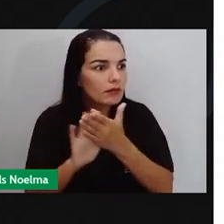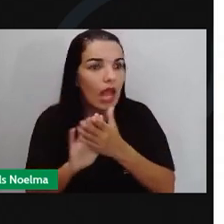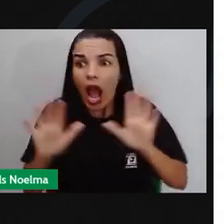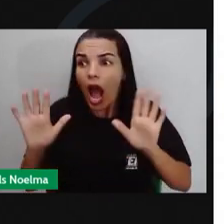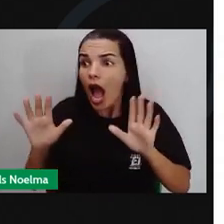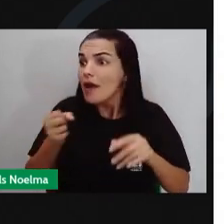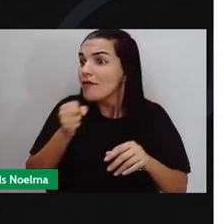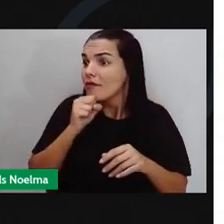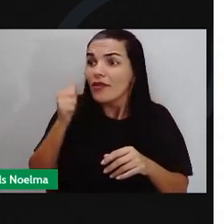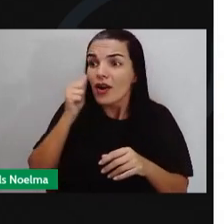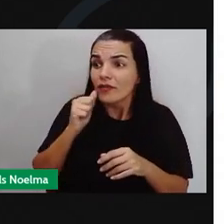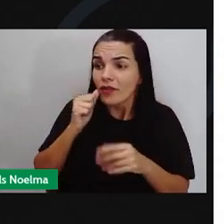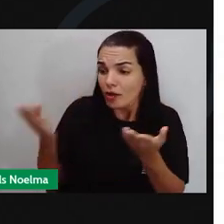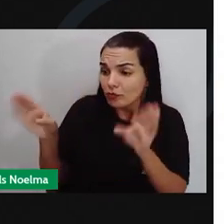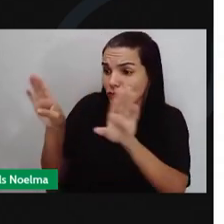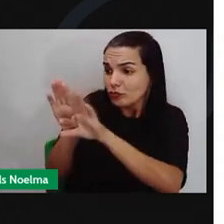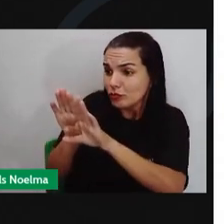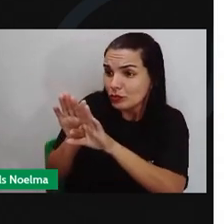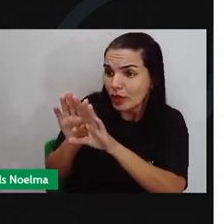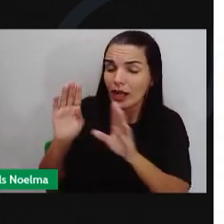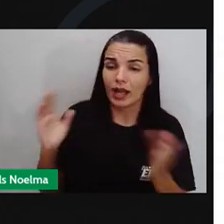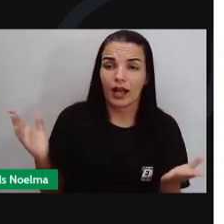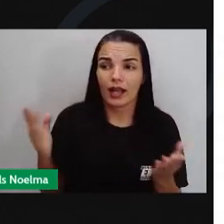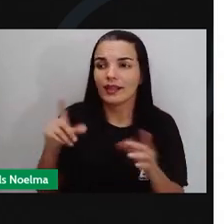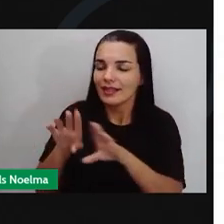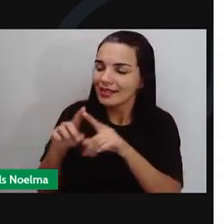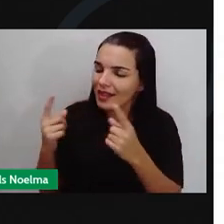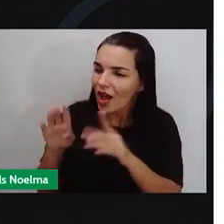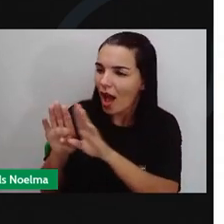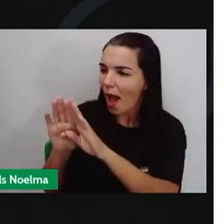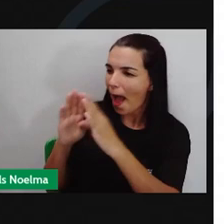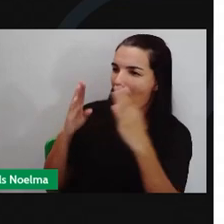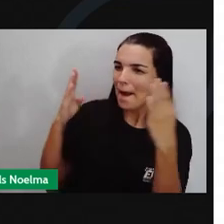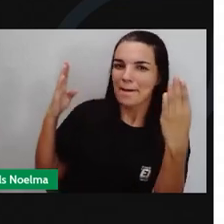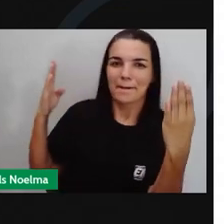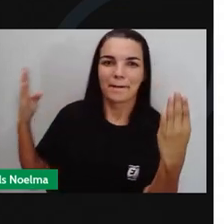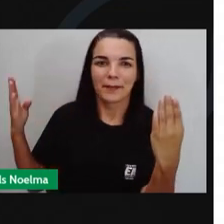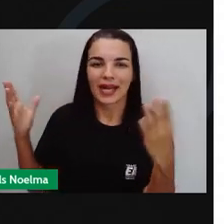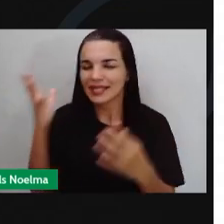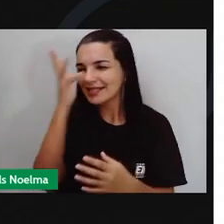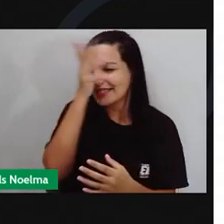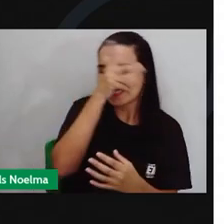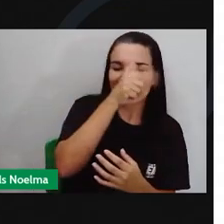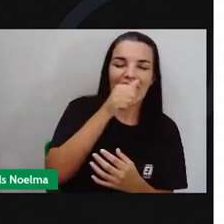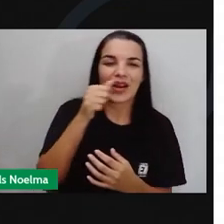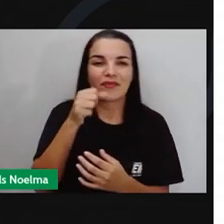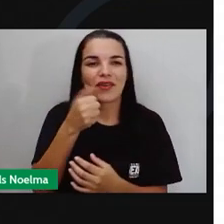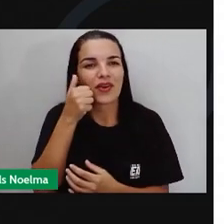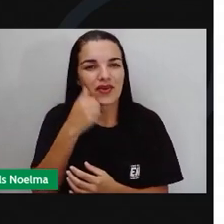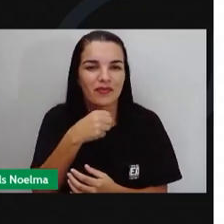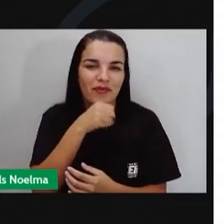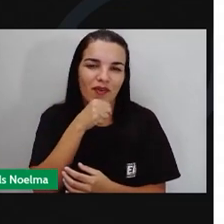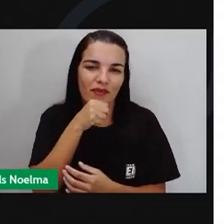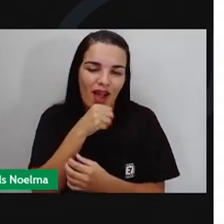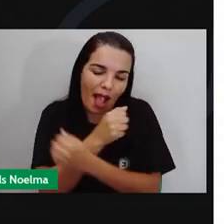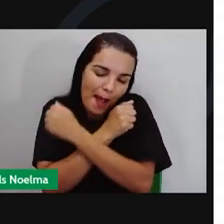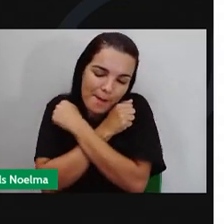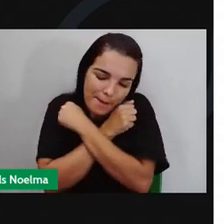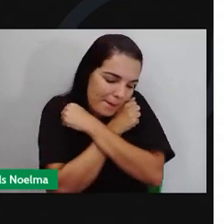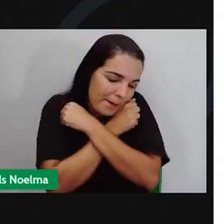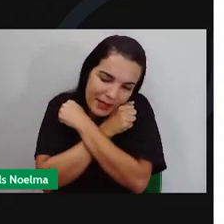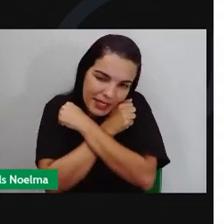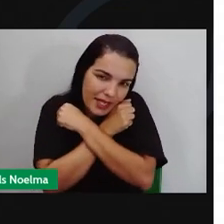está trancada no armário Foram lá Abriram o armário Salvaram a vovó Eles deram um